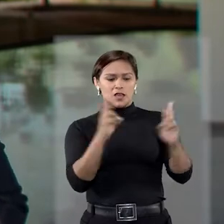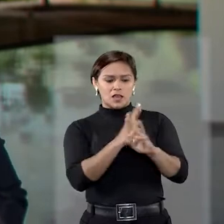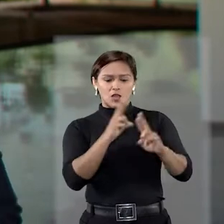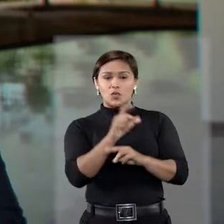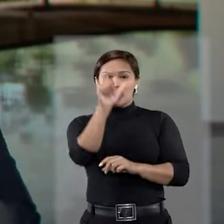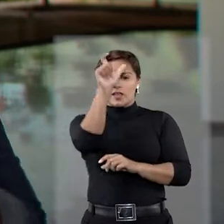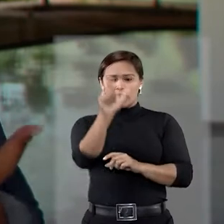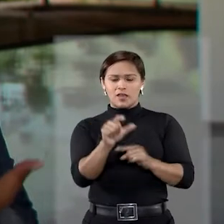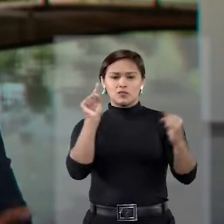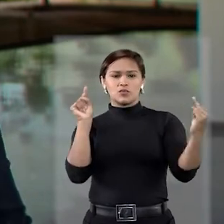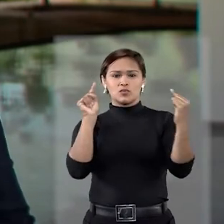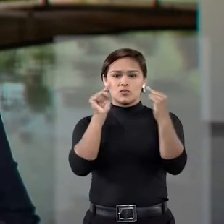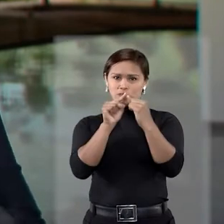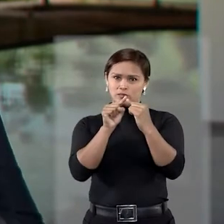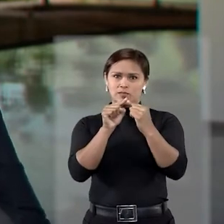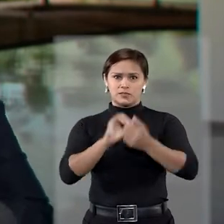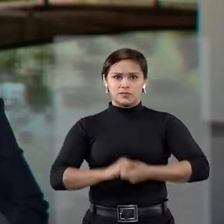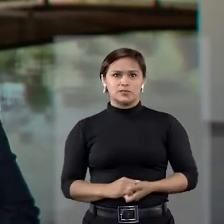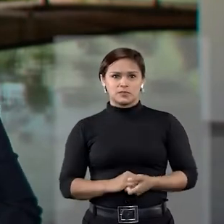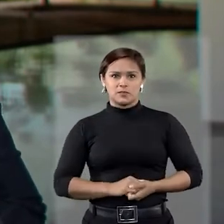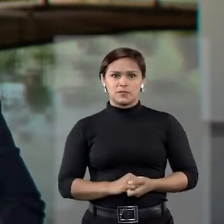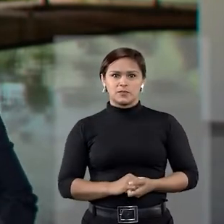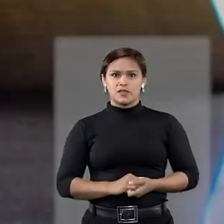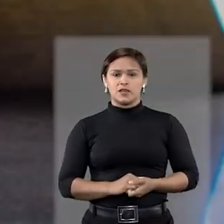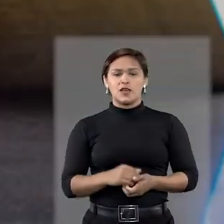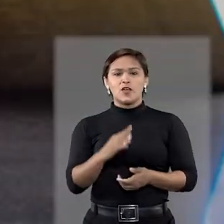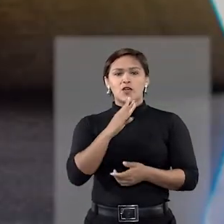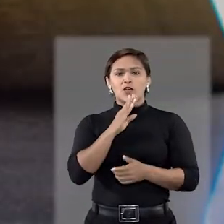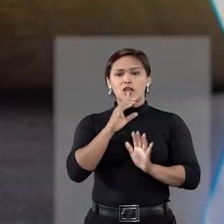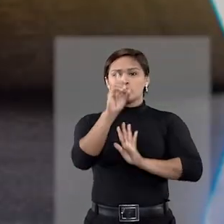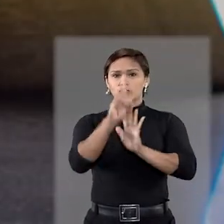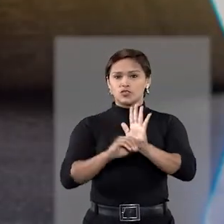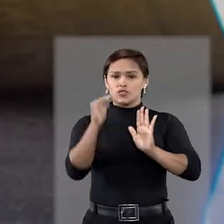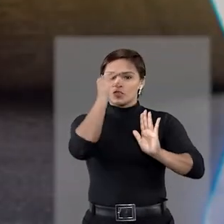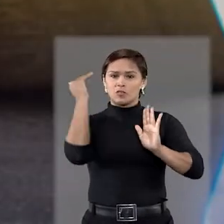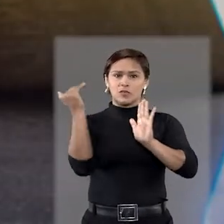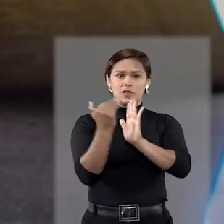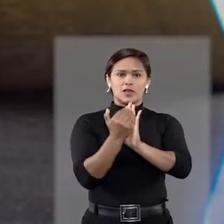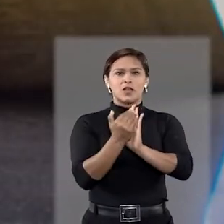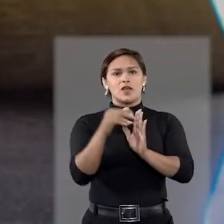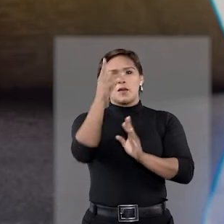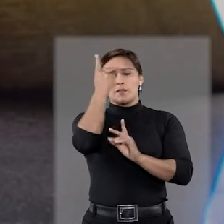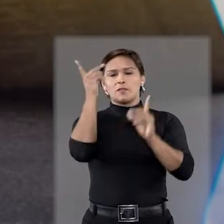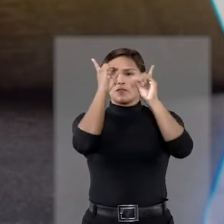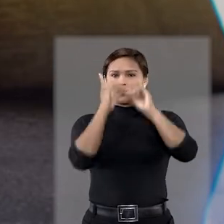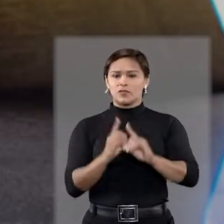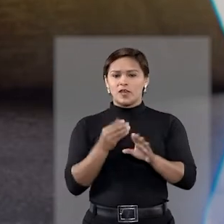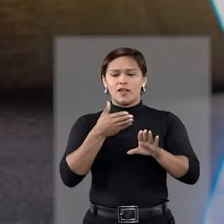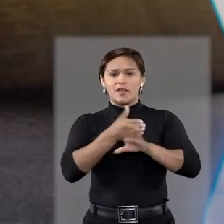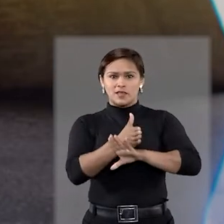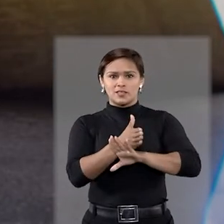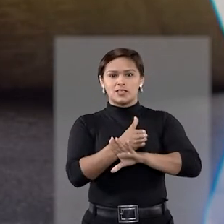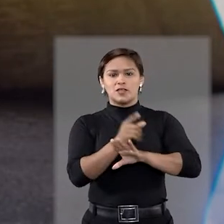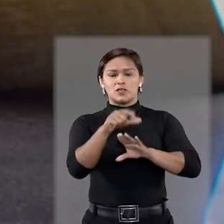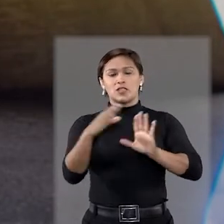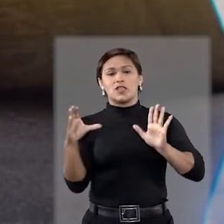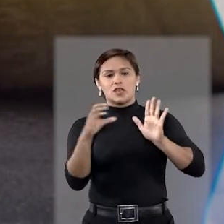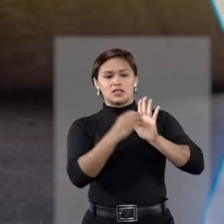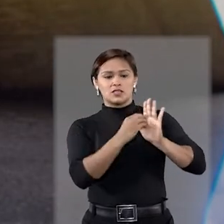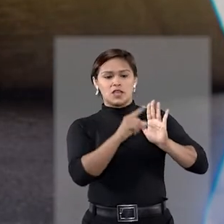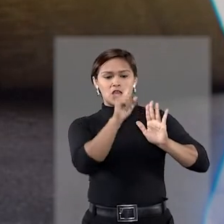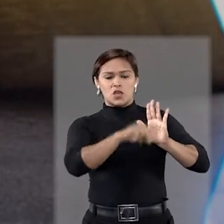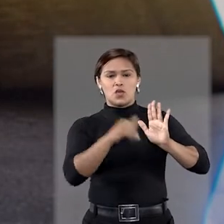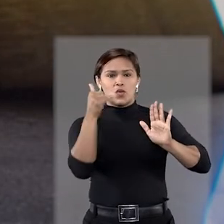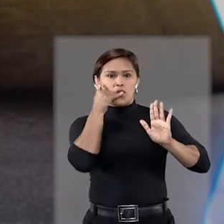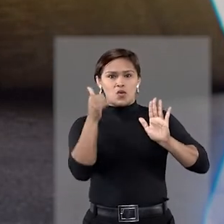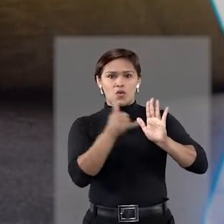a sua interação é sempre com uma pessoa. Para conhecer os direitos e deveres da pessoa com deficiência, acesse por meio desse